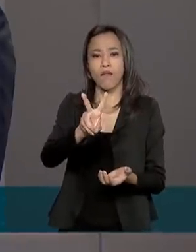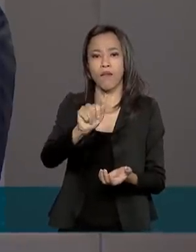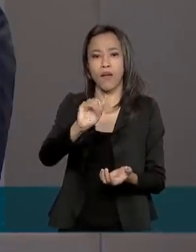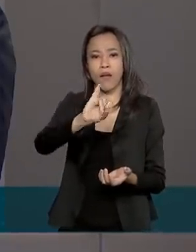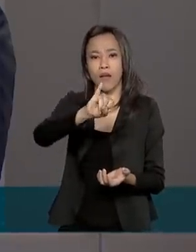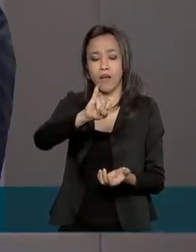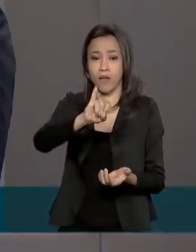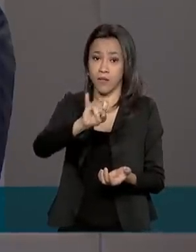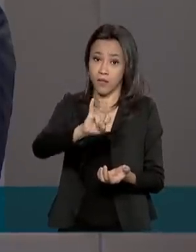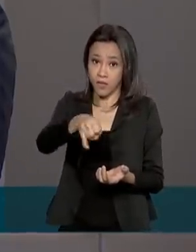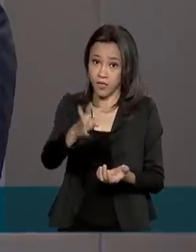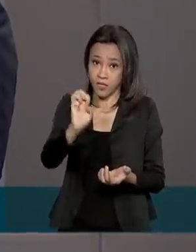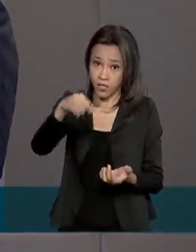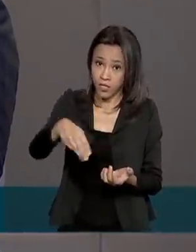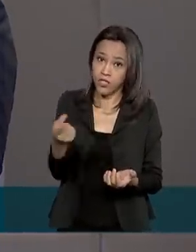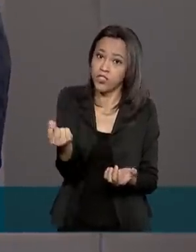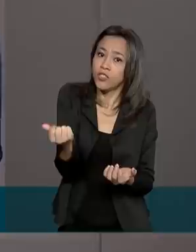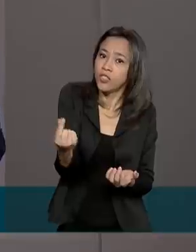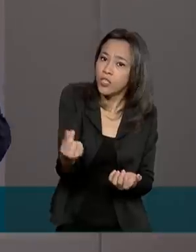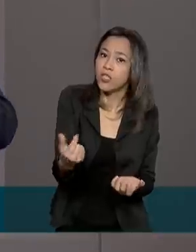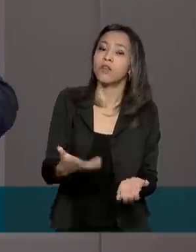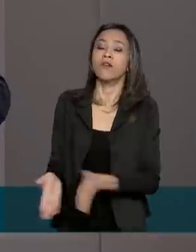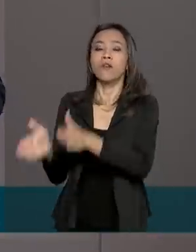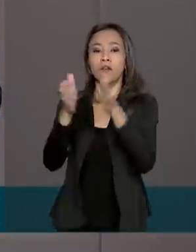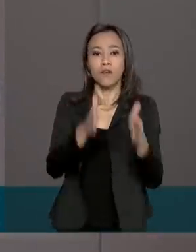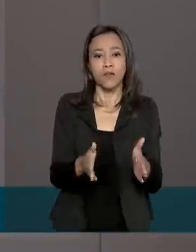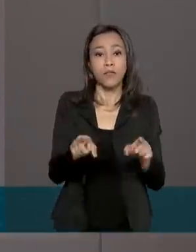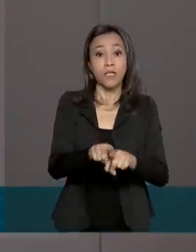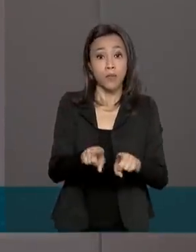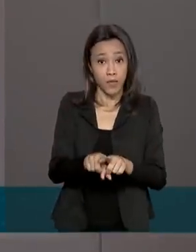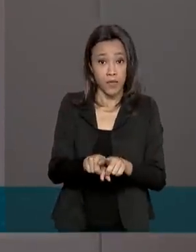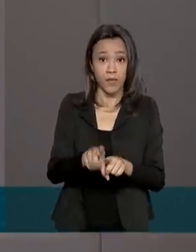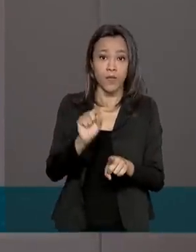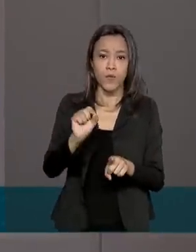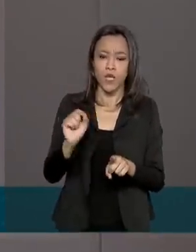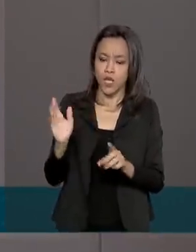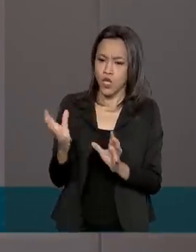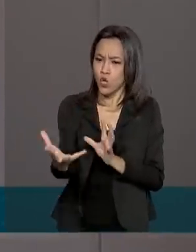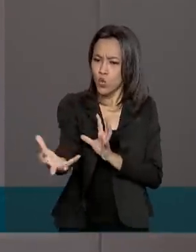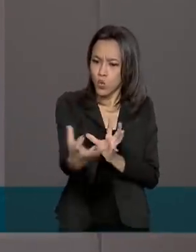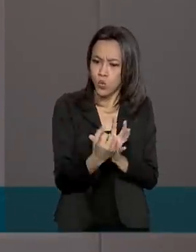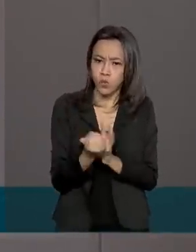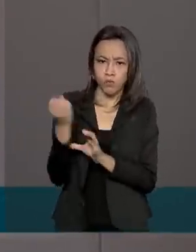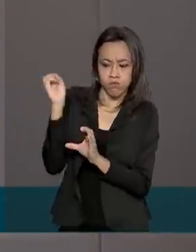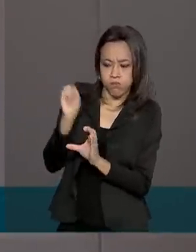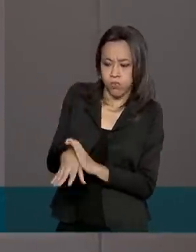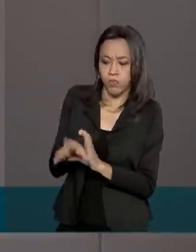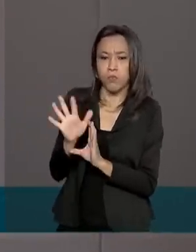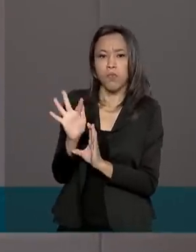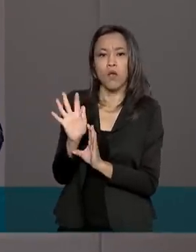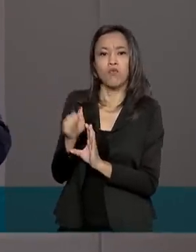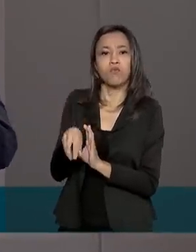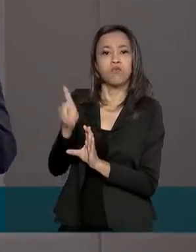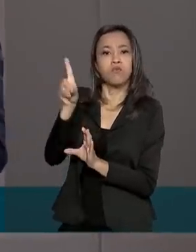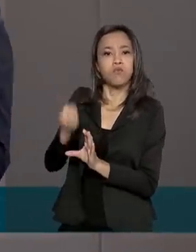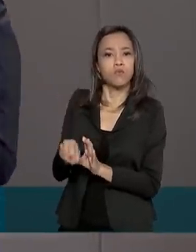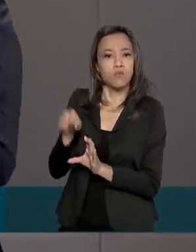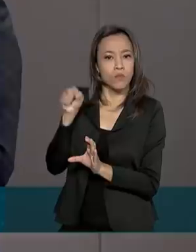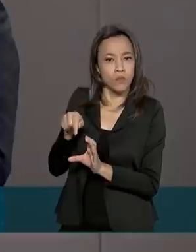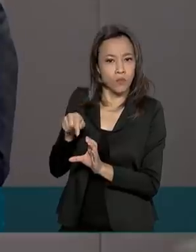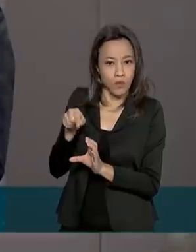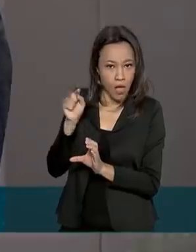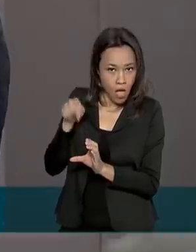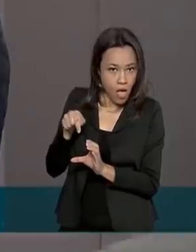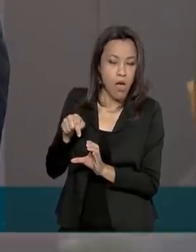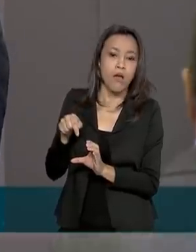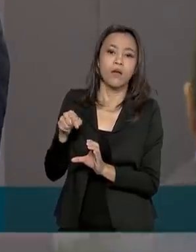sim, colocar para o fundo específico, que hoje é o fundo que